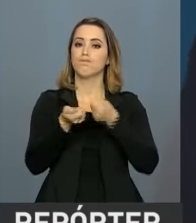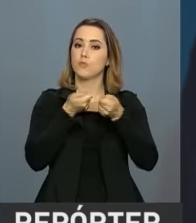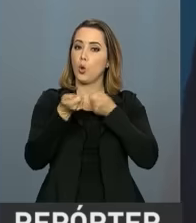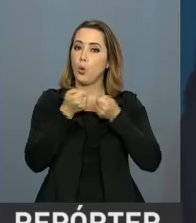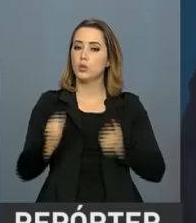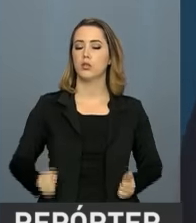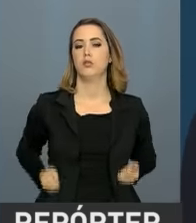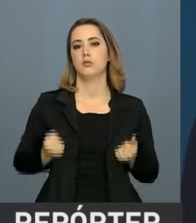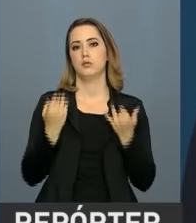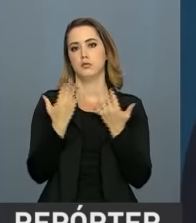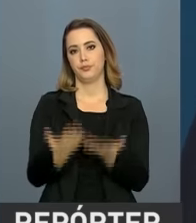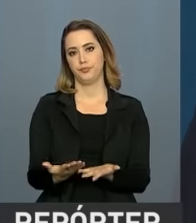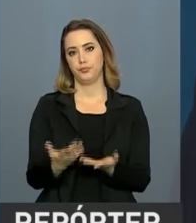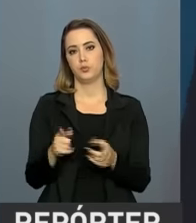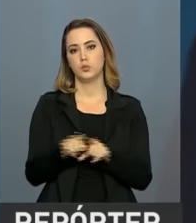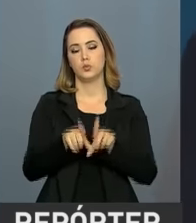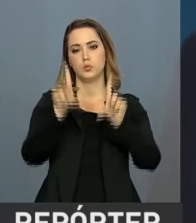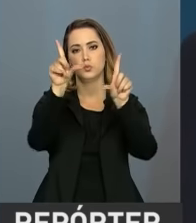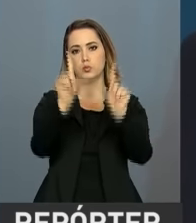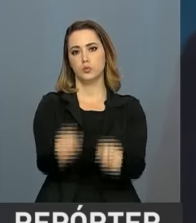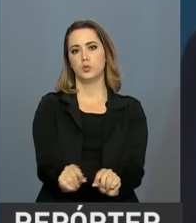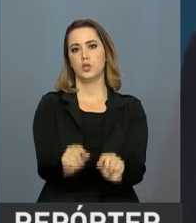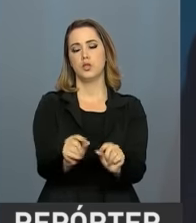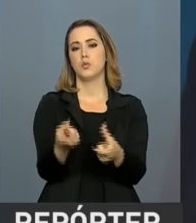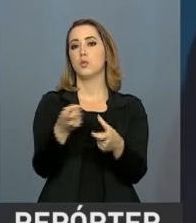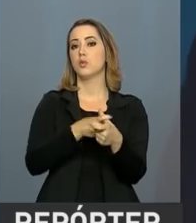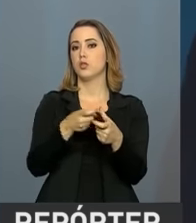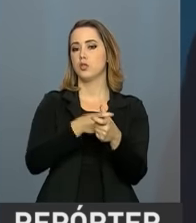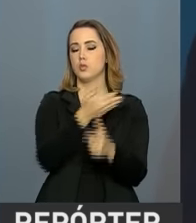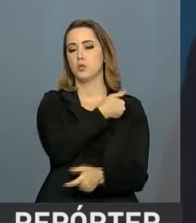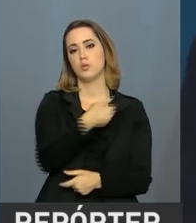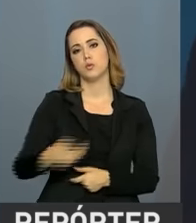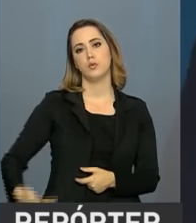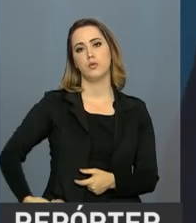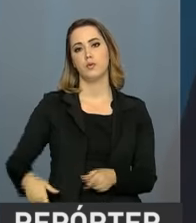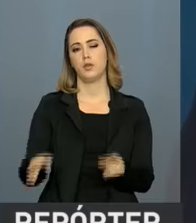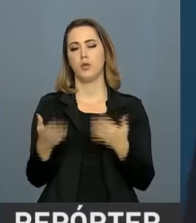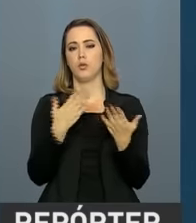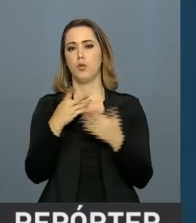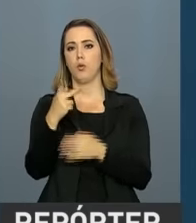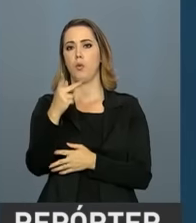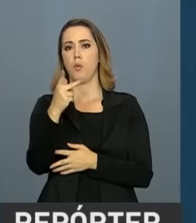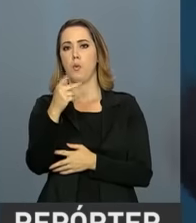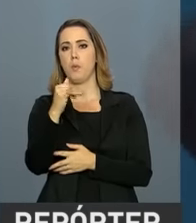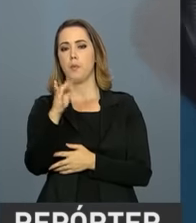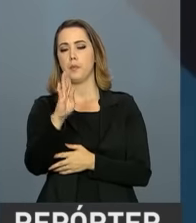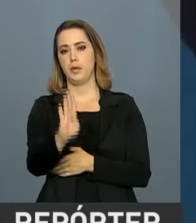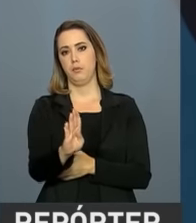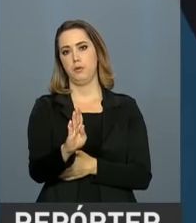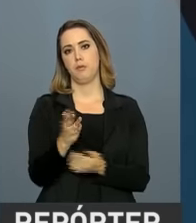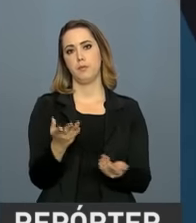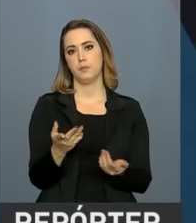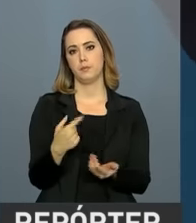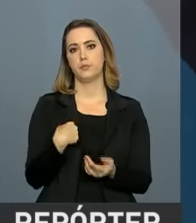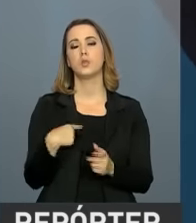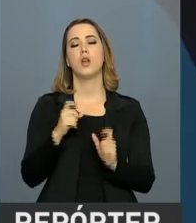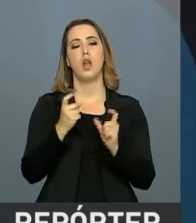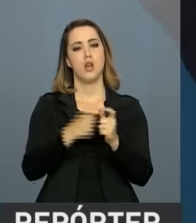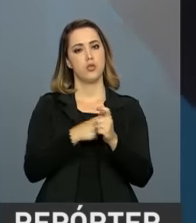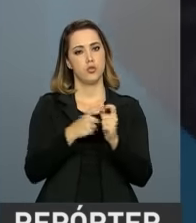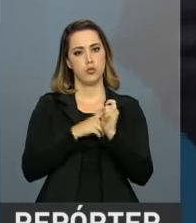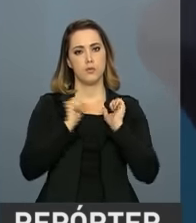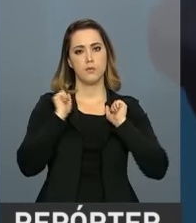permanente. Foco na redução da dívida pública com o percentual do PIB. Isso é fundamental. A dívida pública pode